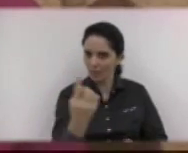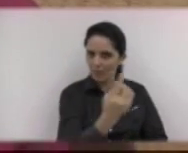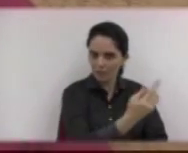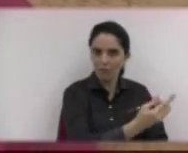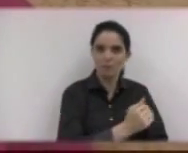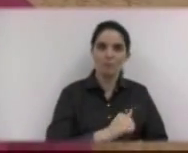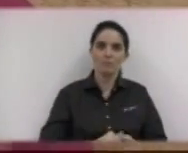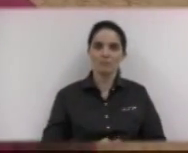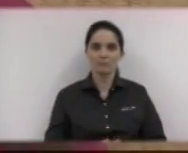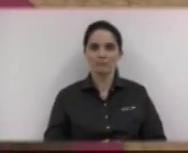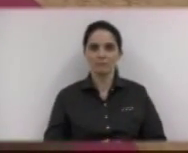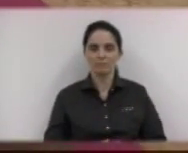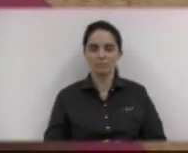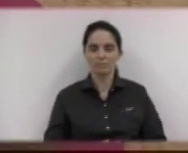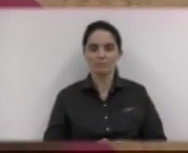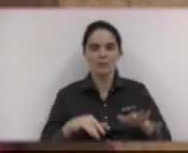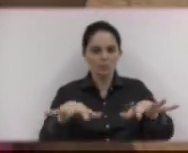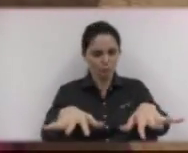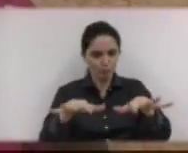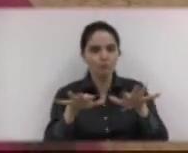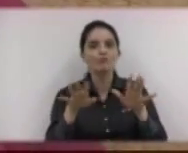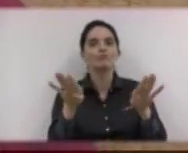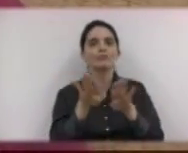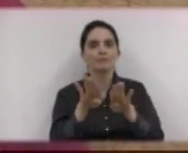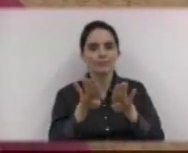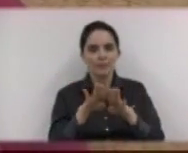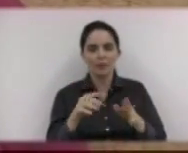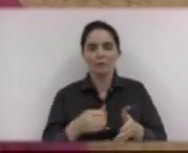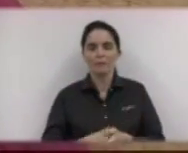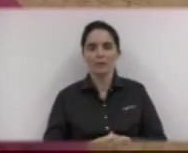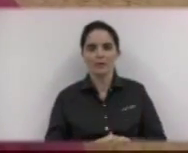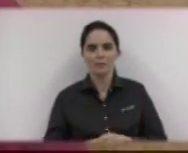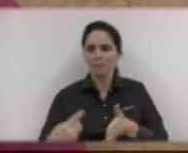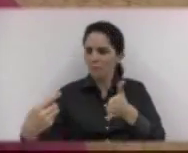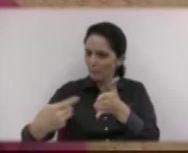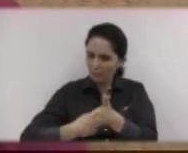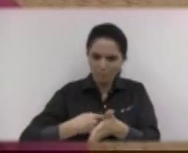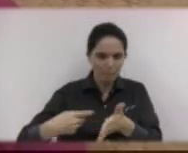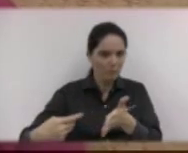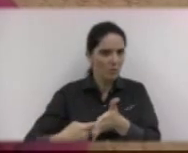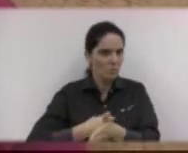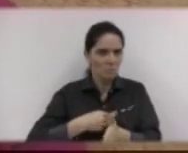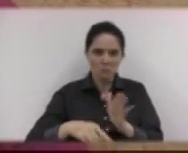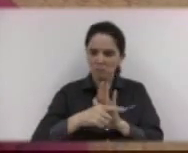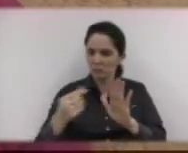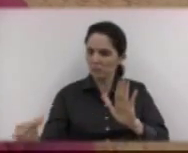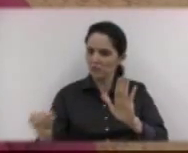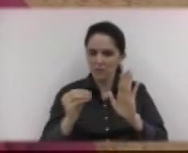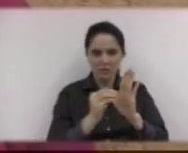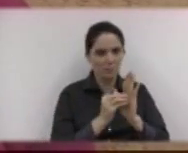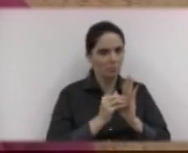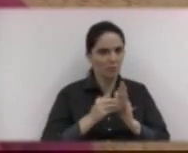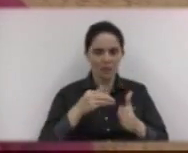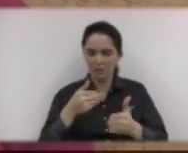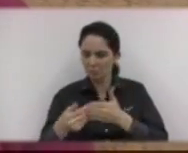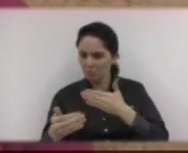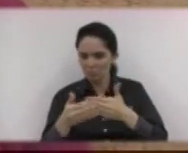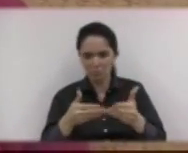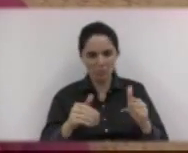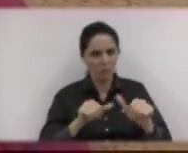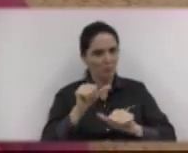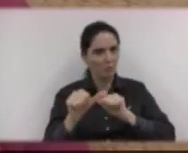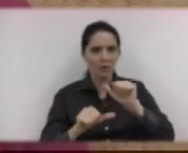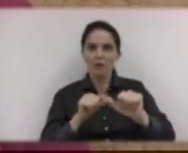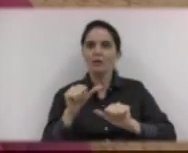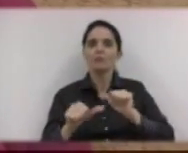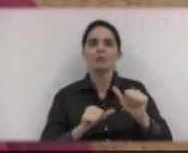de vocês que estão aí. Que vocês nos procurassem para fazer qualquer emenda ou qualquer mudança nesse Estatuto, porque ele